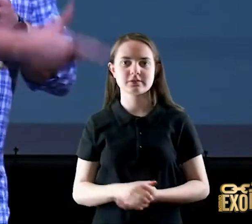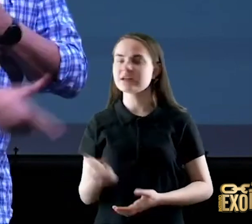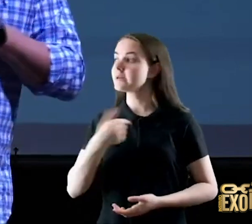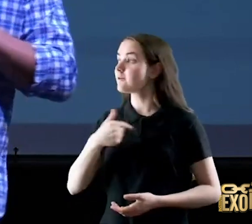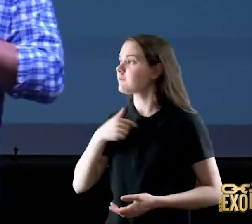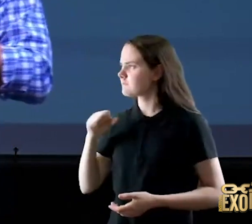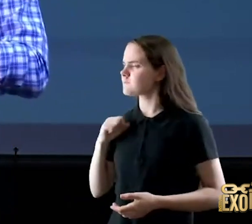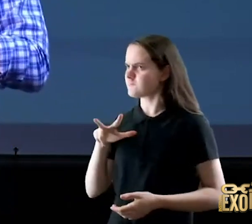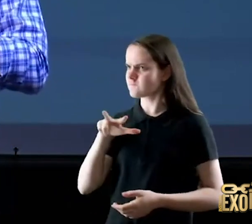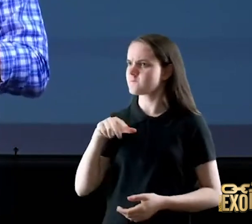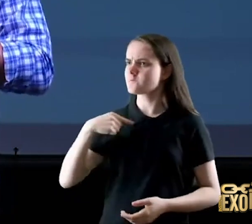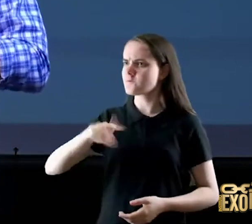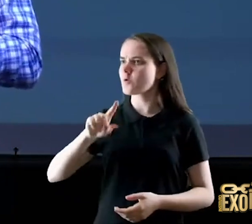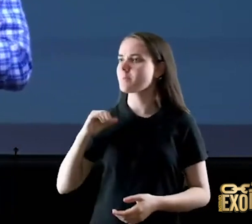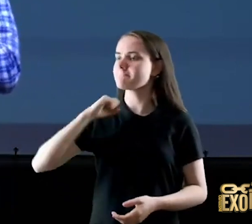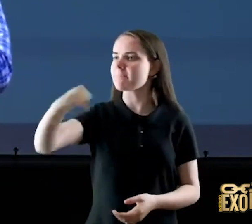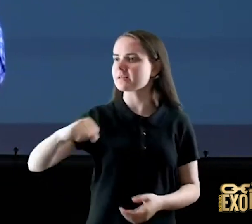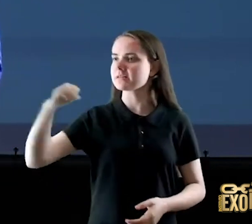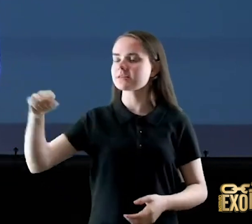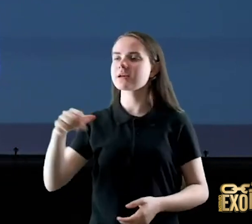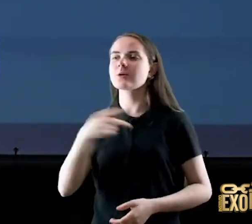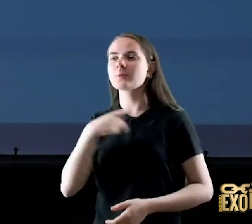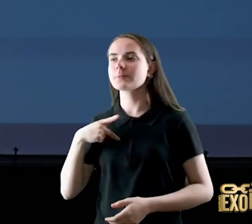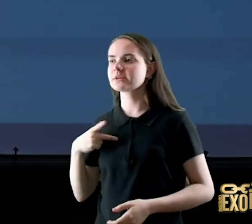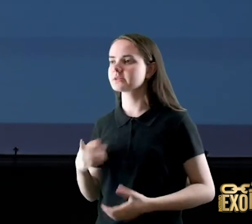o pastor fulano e a pastora ciclana